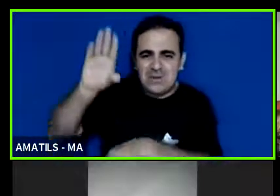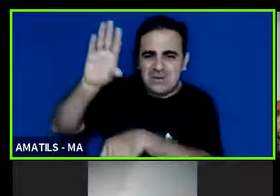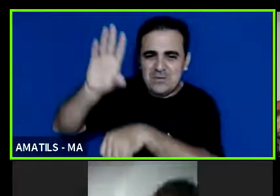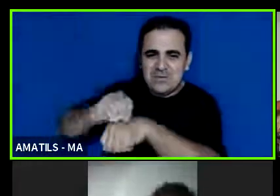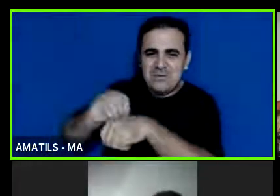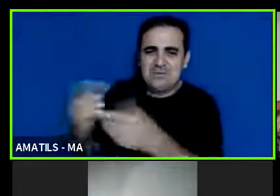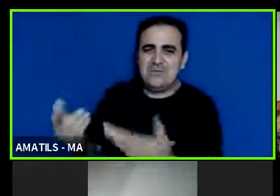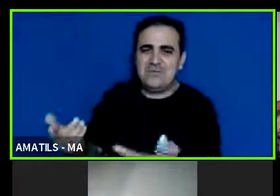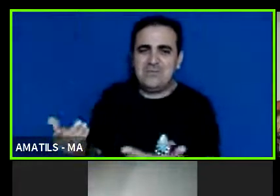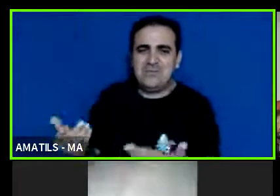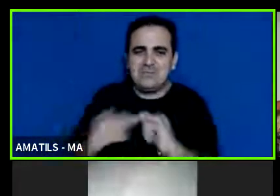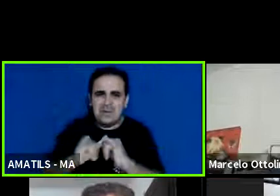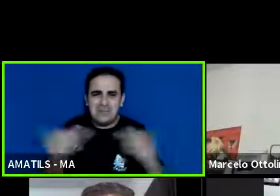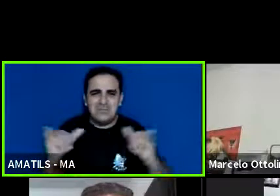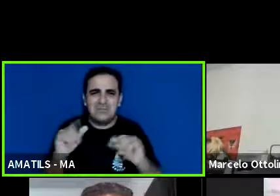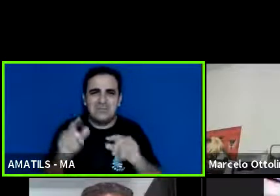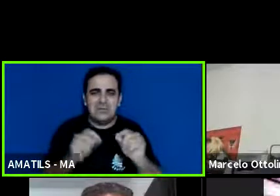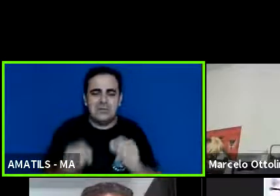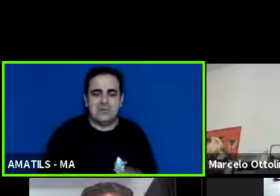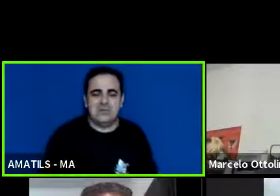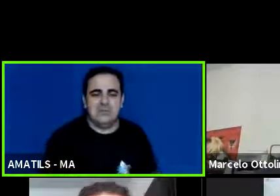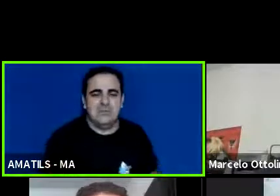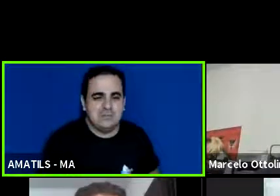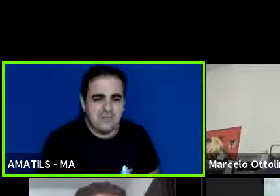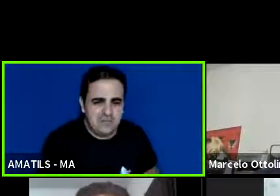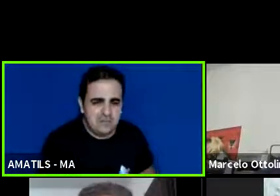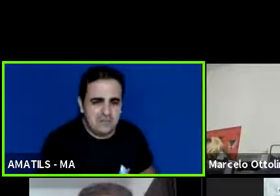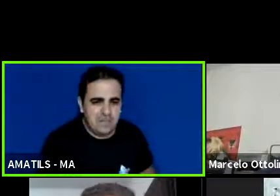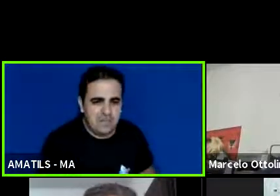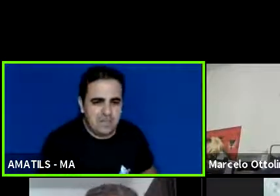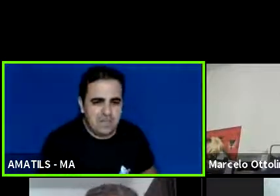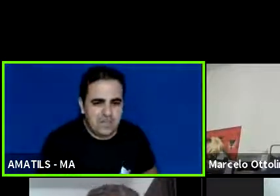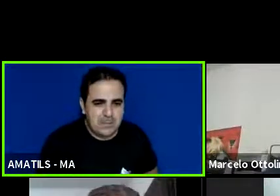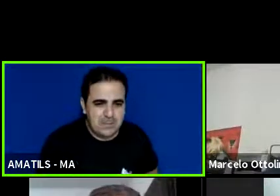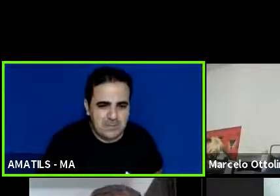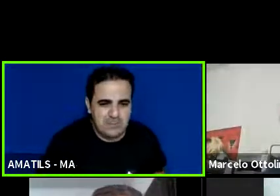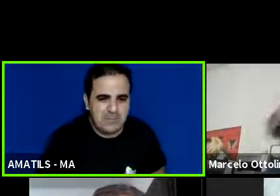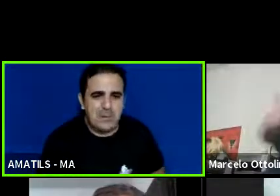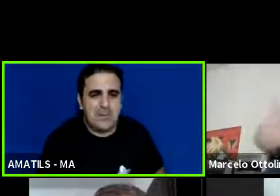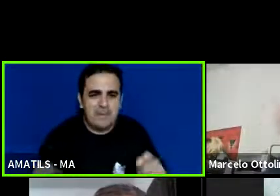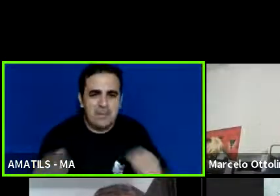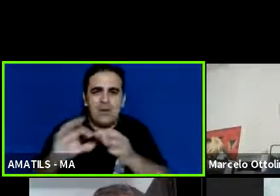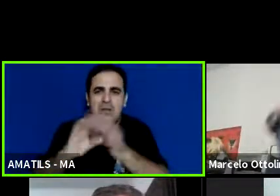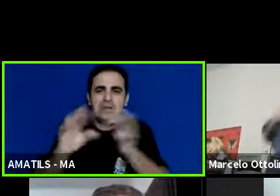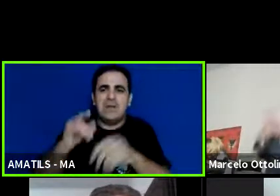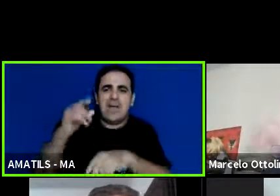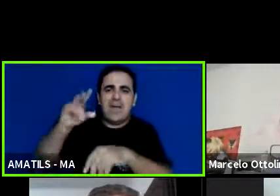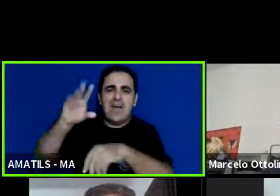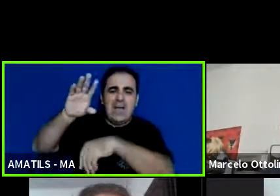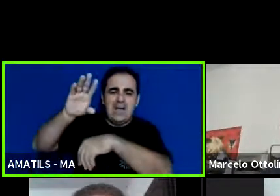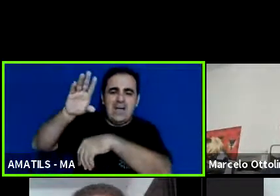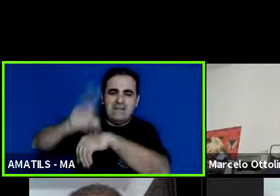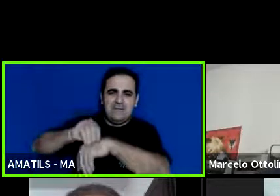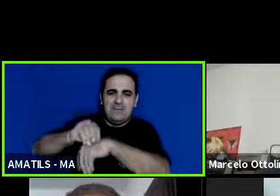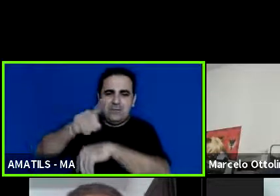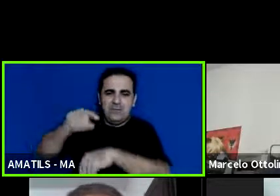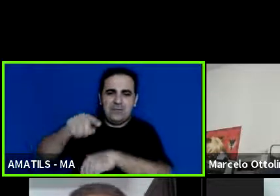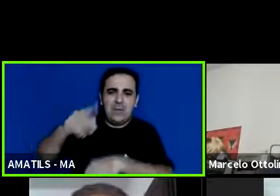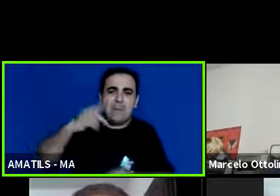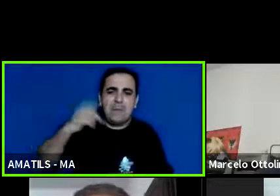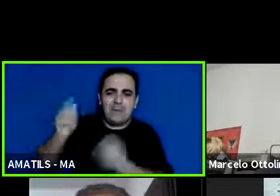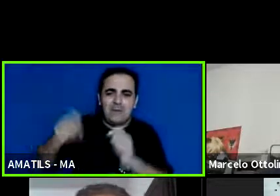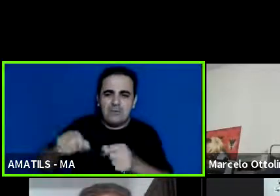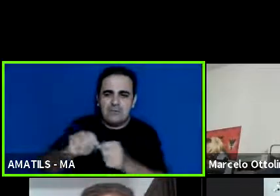divulgar esse nosso encontro nessa nossa palestra e pedir que Paulo faça isso